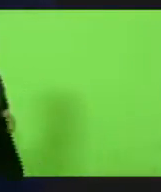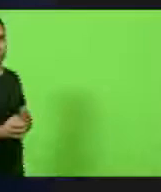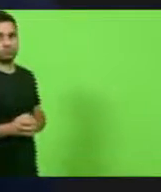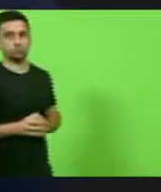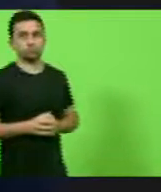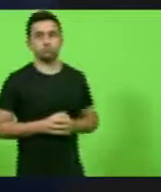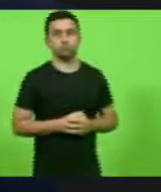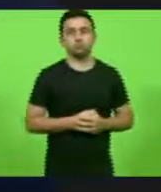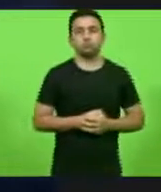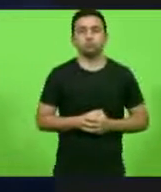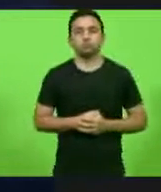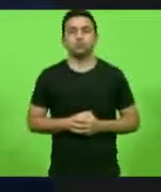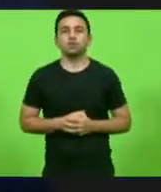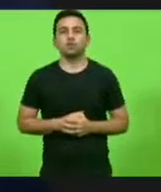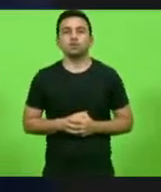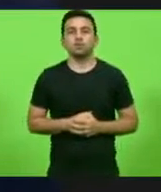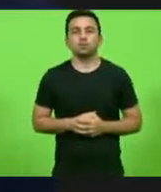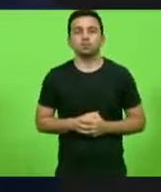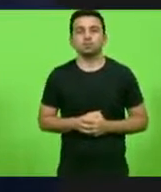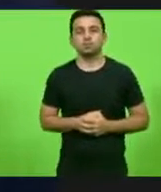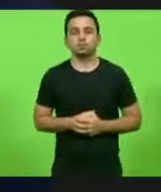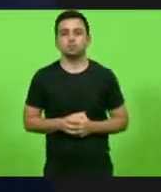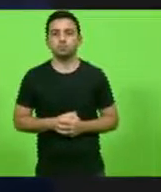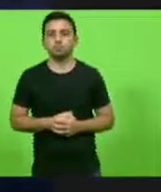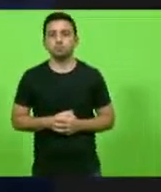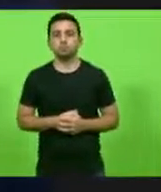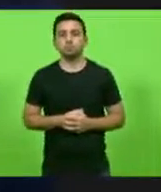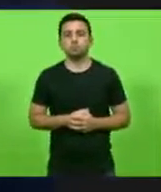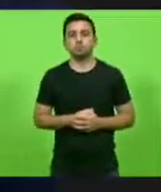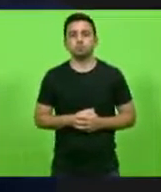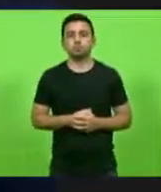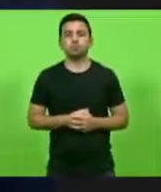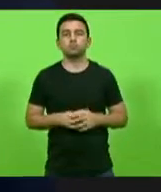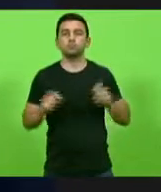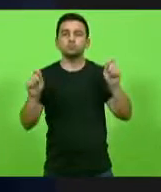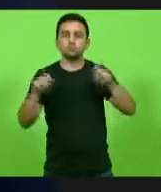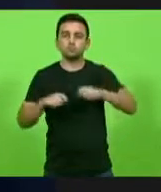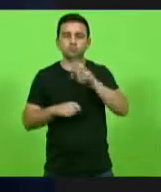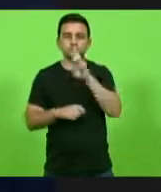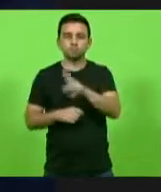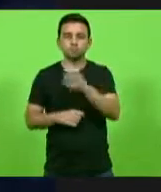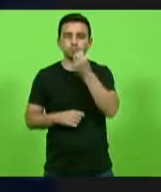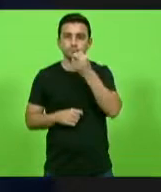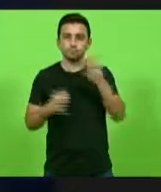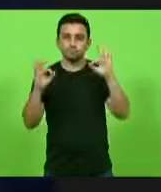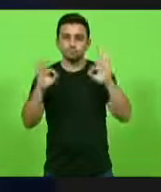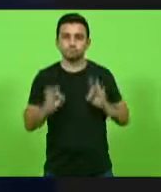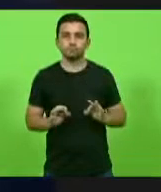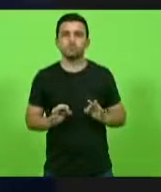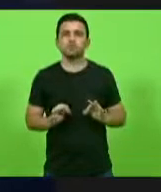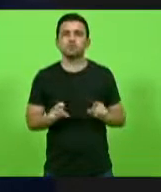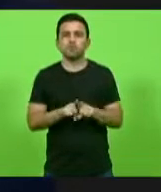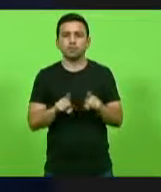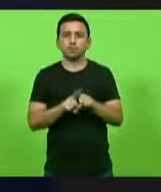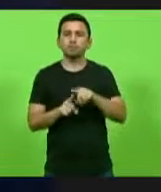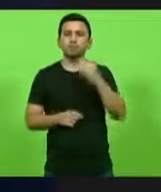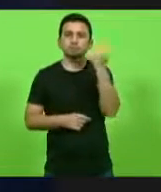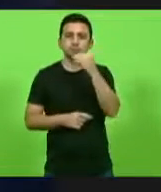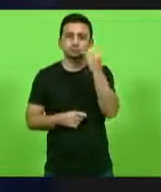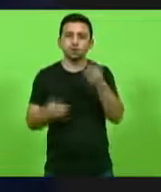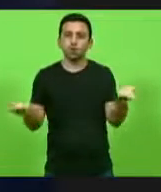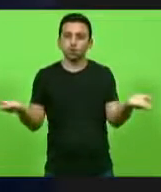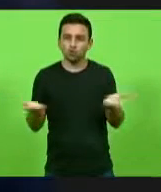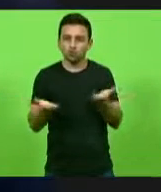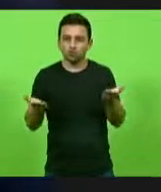melhor resultados. Mas aproveito também, deputado Vicente, para cumprimentar hoje todos os jornalistas que fazem o